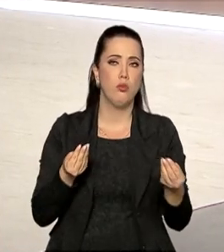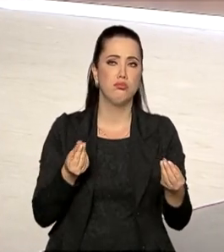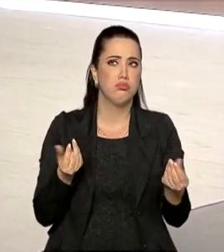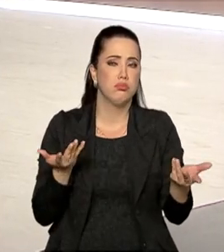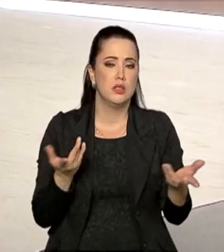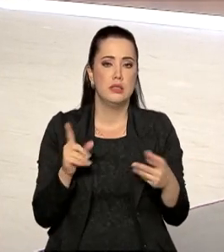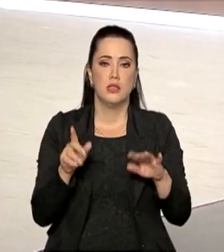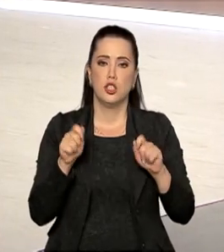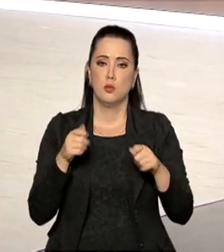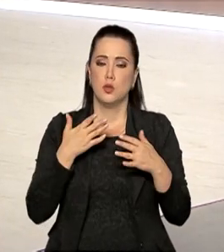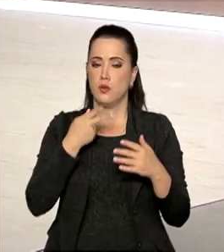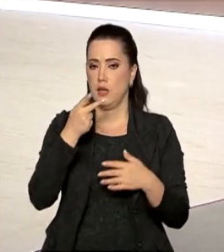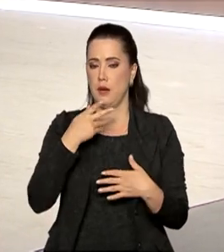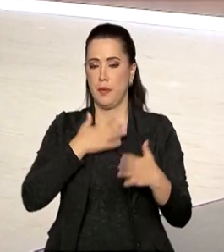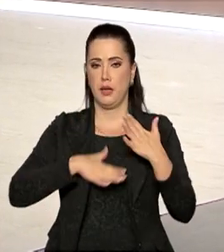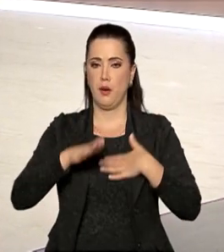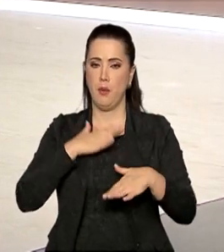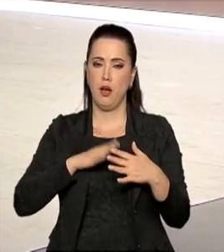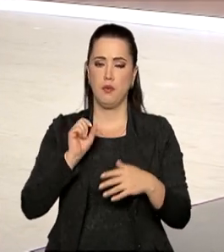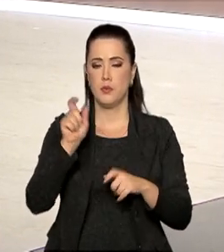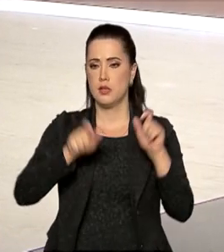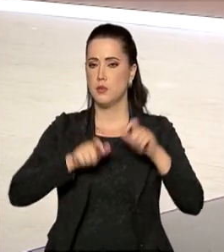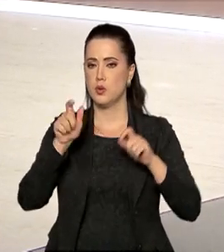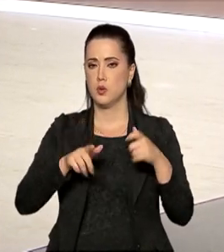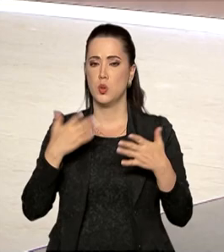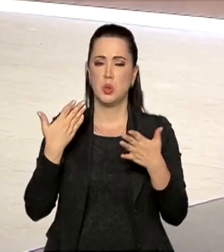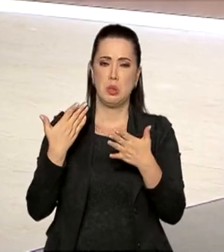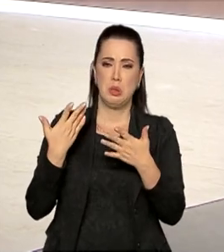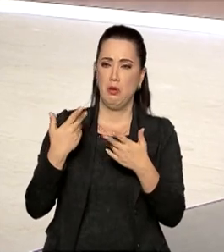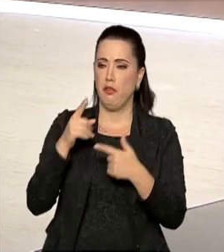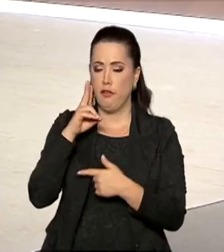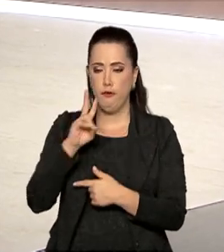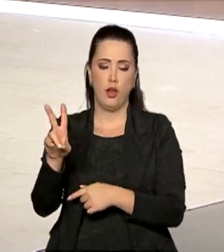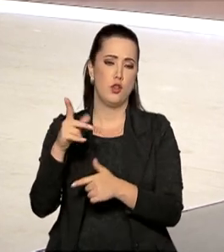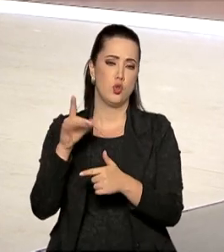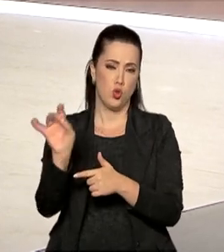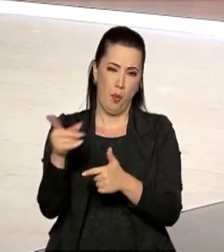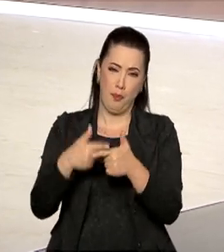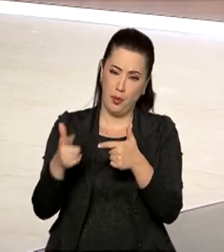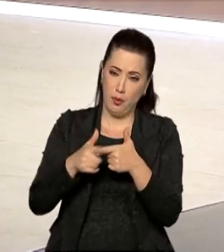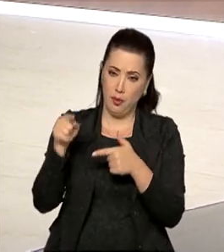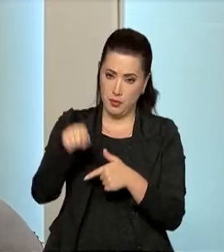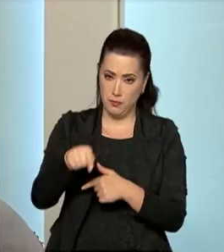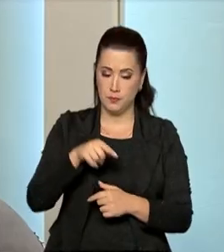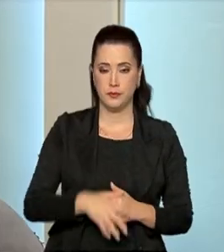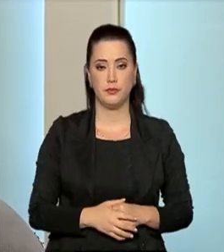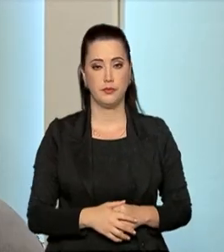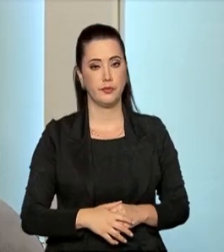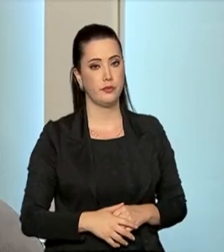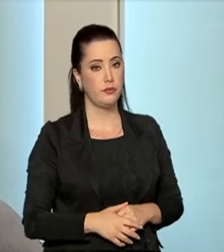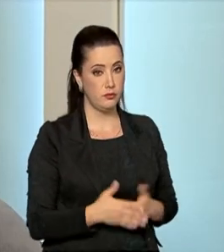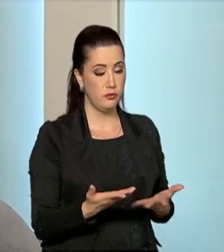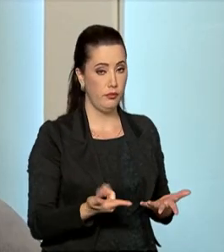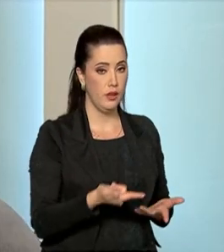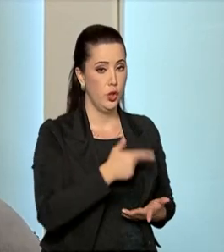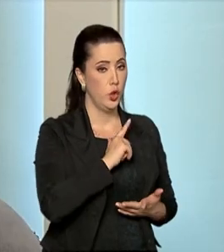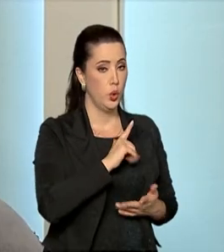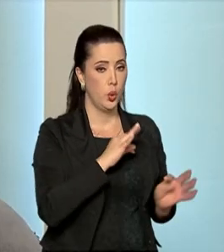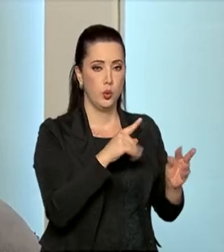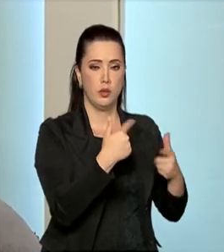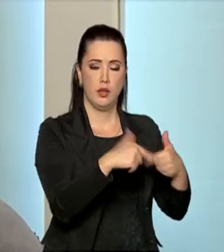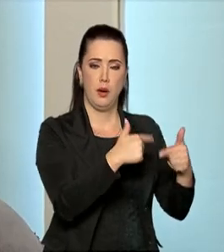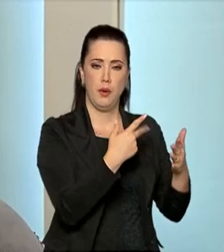para acalmar as pessoas que estão achando que isso será prejudicial? O que há é o seguinte, toda atividade realizada em terra